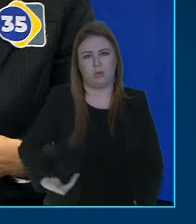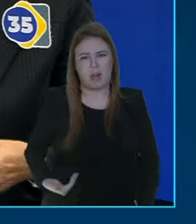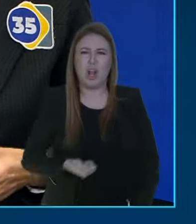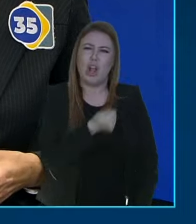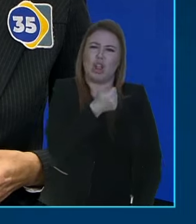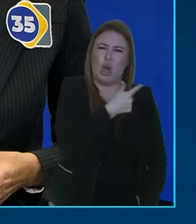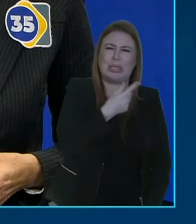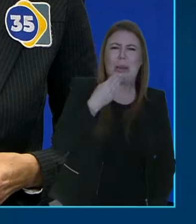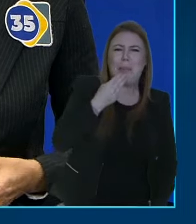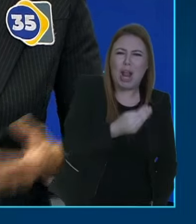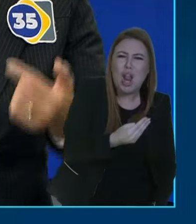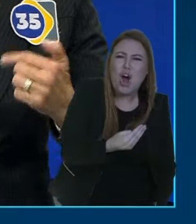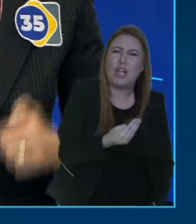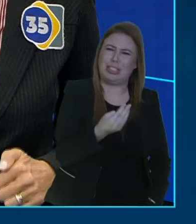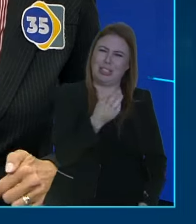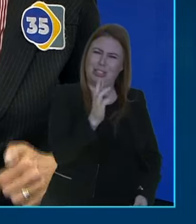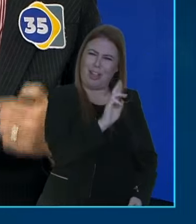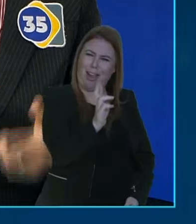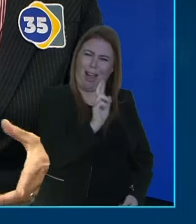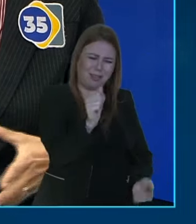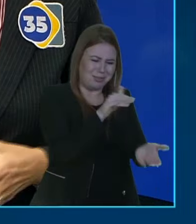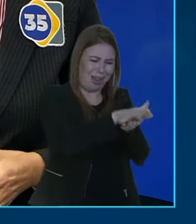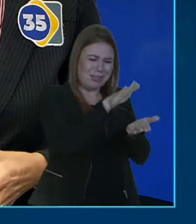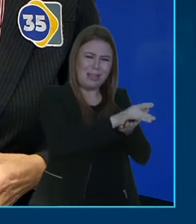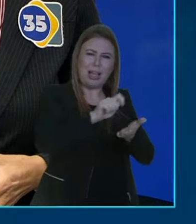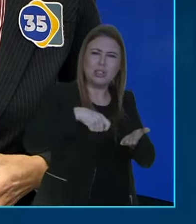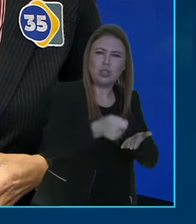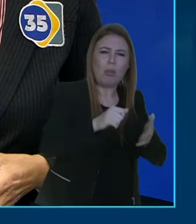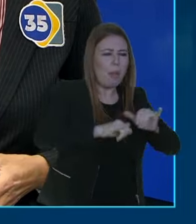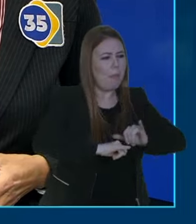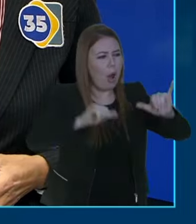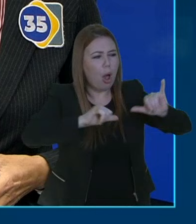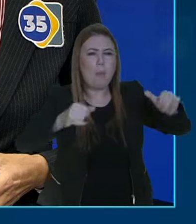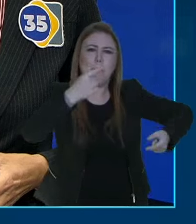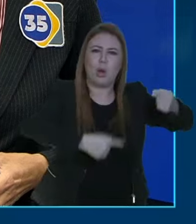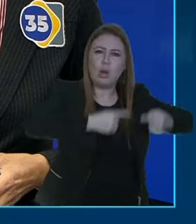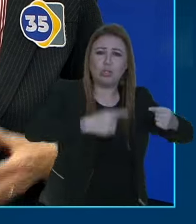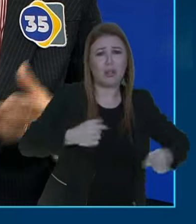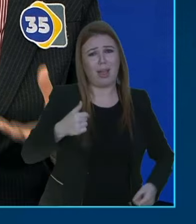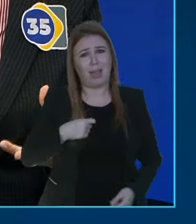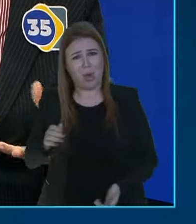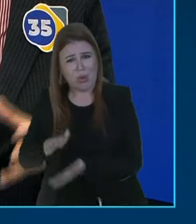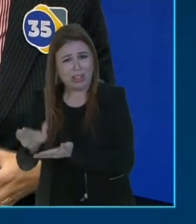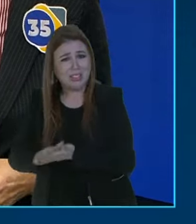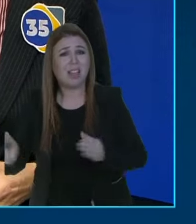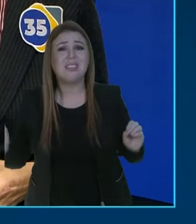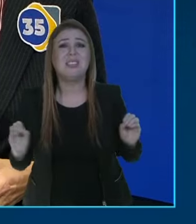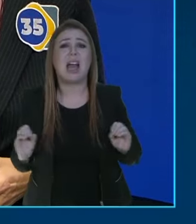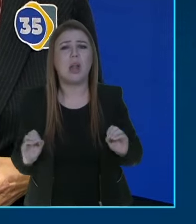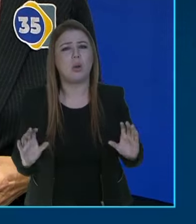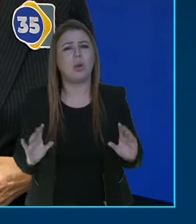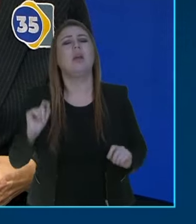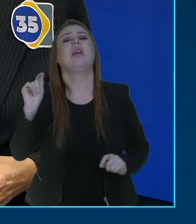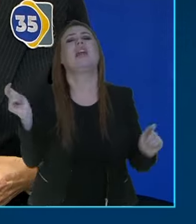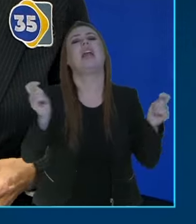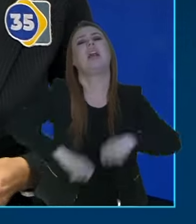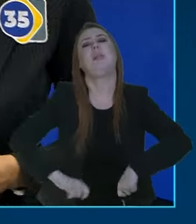campanha para conseguir 300 mil votos, zero para conseguir praticamente os mesmos 300 mil votos. Quem aqui você acha que tem capacidade de gerenciar? do